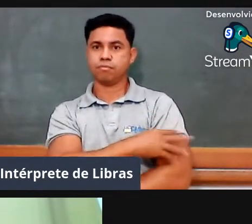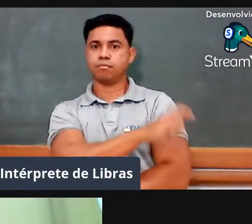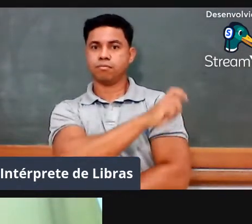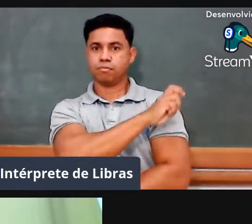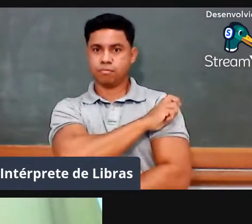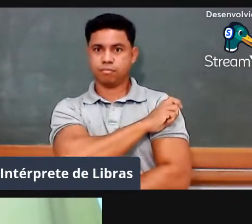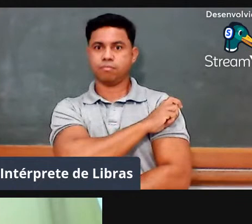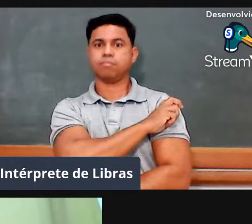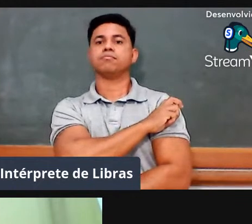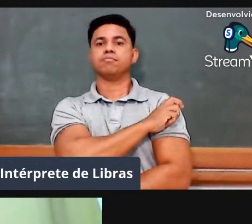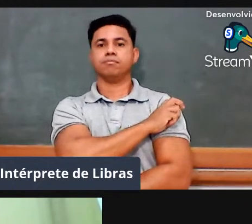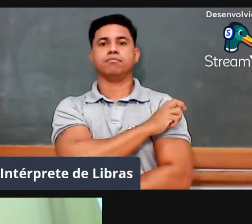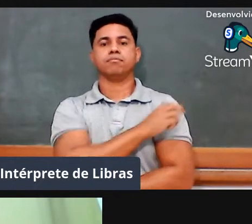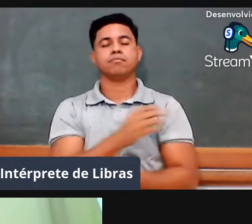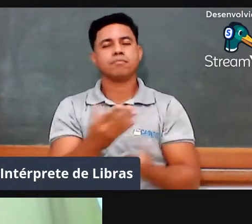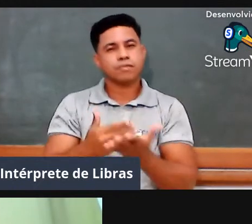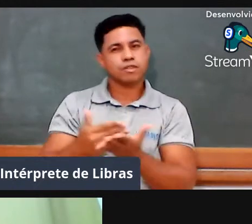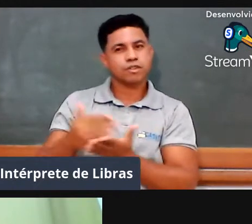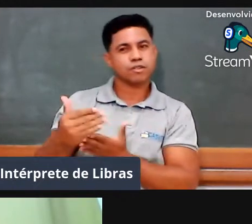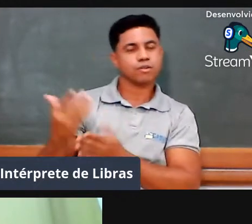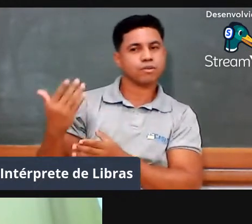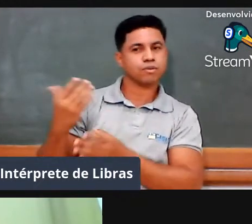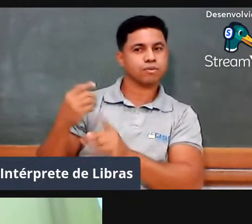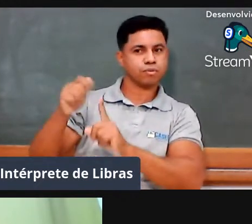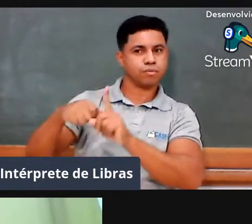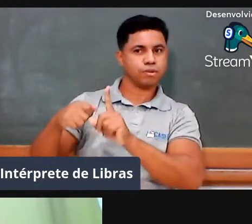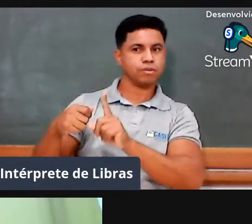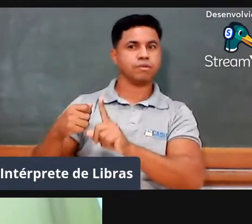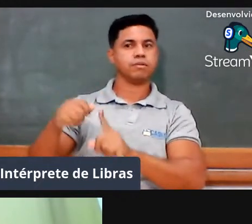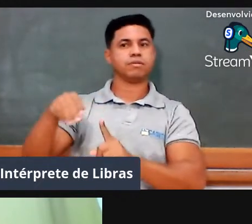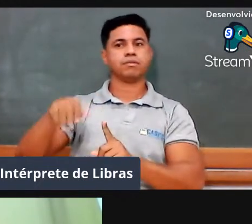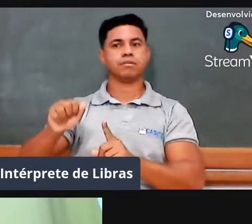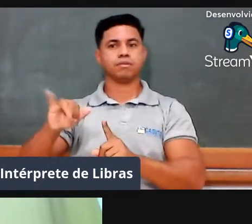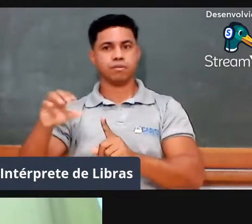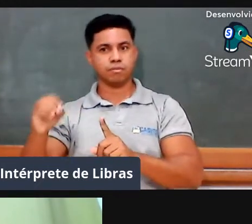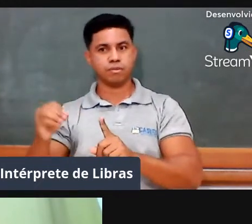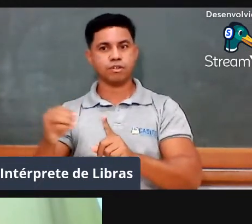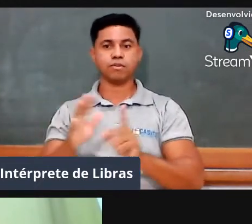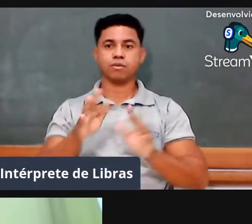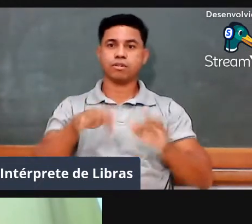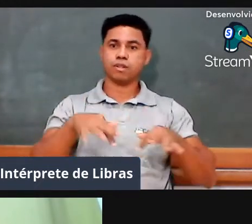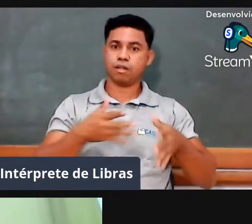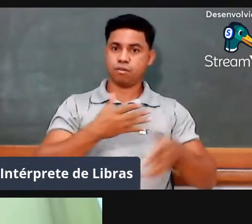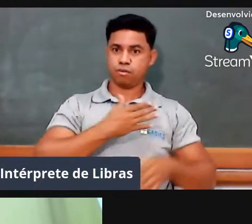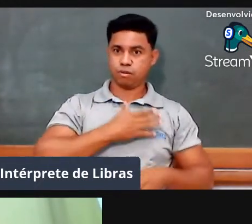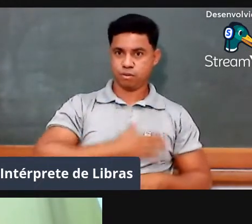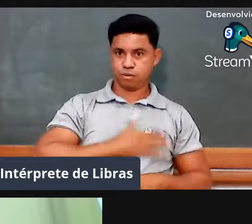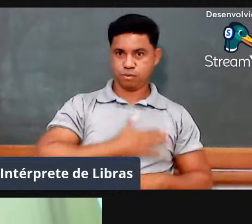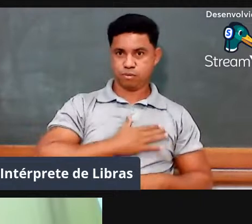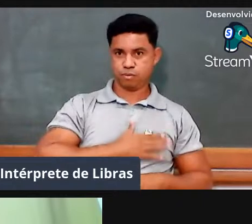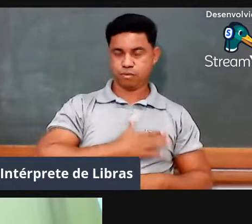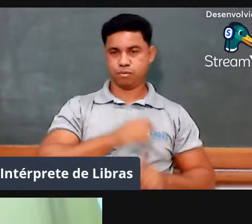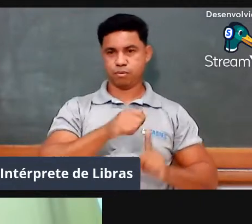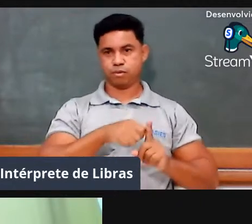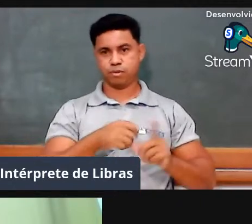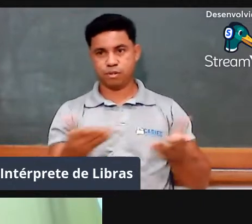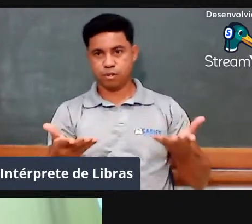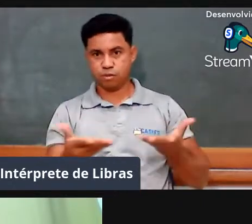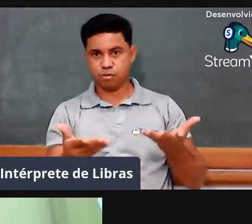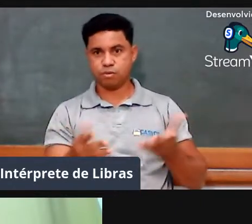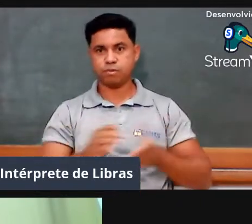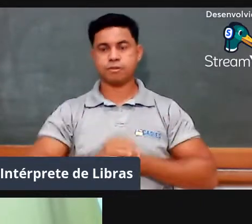maio e estamos terminando agora em agosto. Dizer a todas as DRs que compõem esta